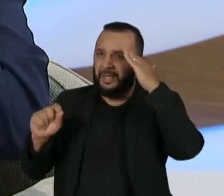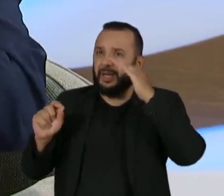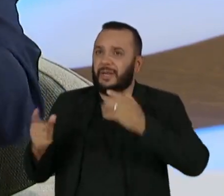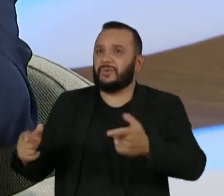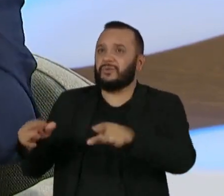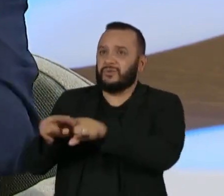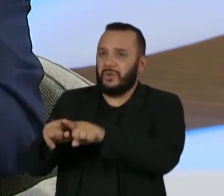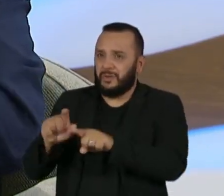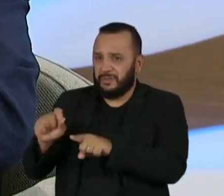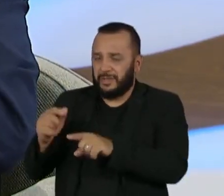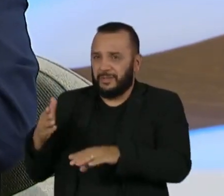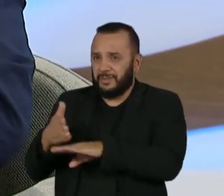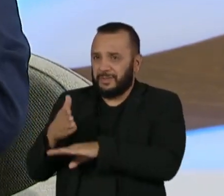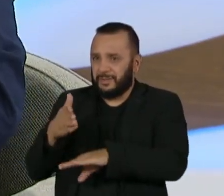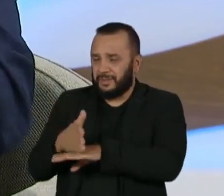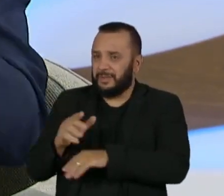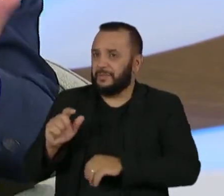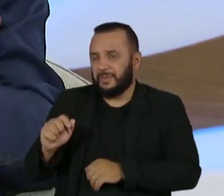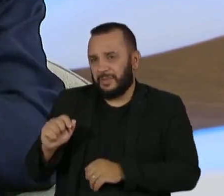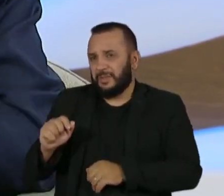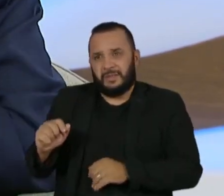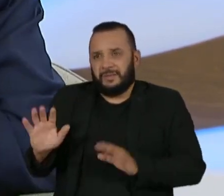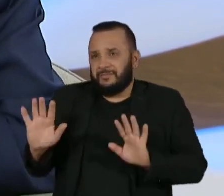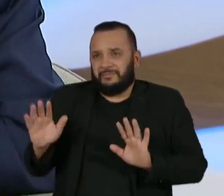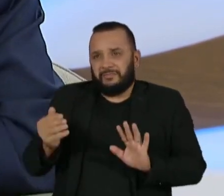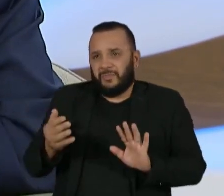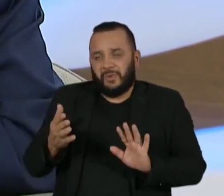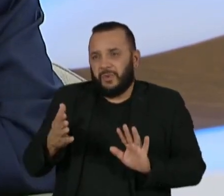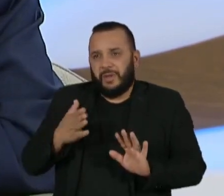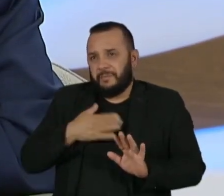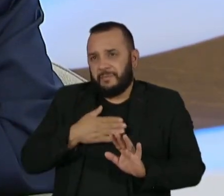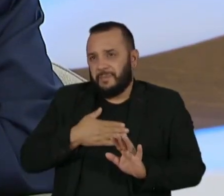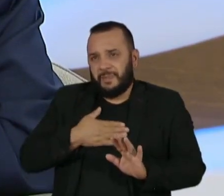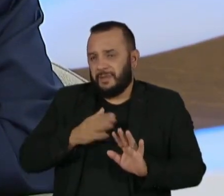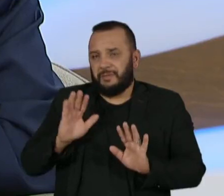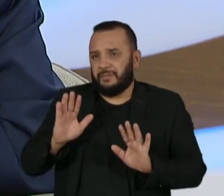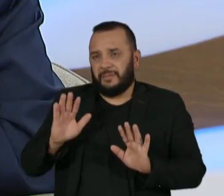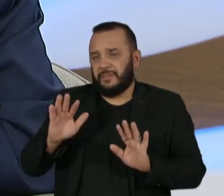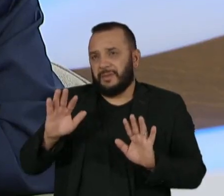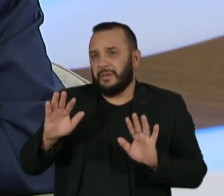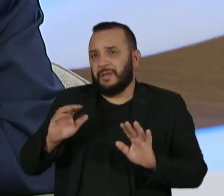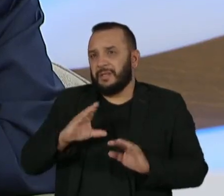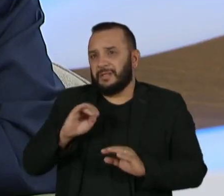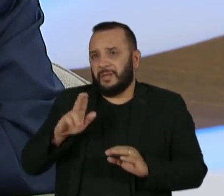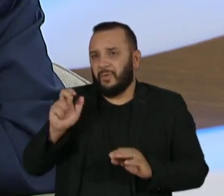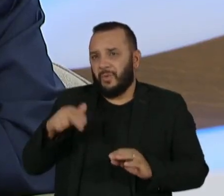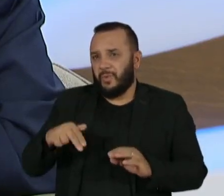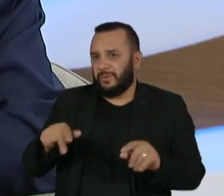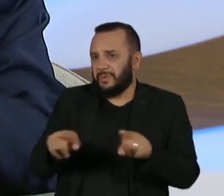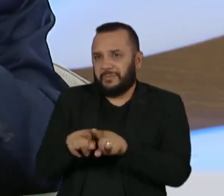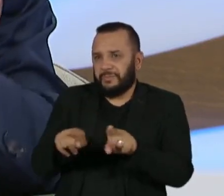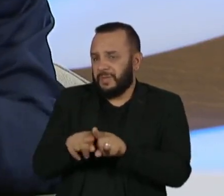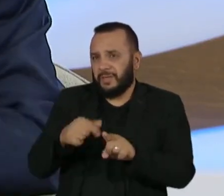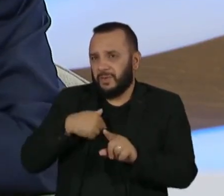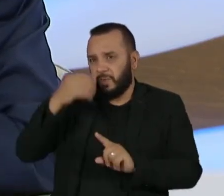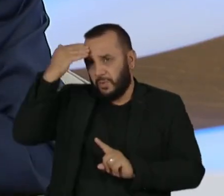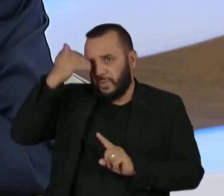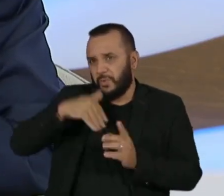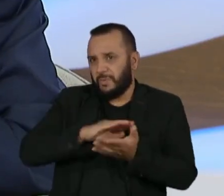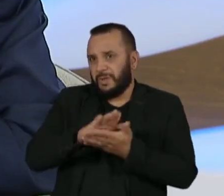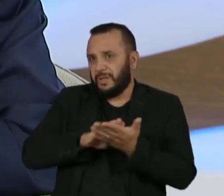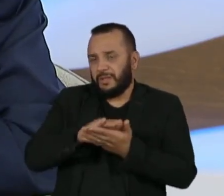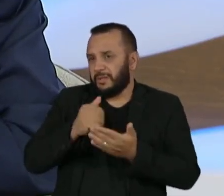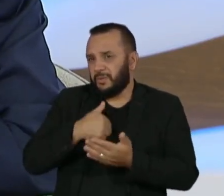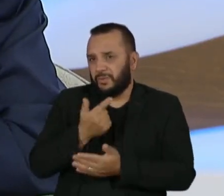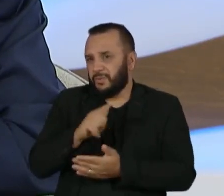quem participa da agência A, agência B. Isso não me desrespeita, me desrespeita o governo, não desrespeita a SECOM, né? Então, não há nada de